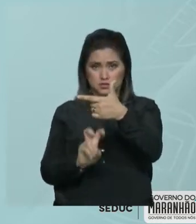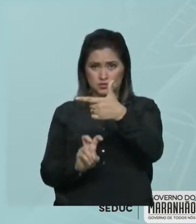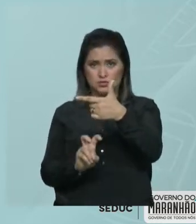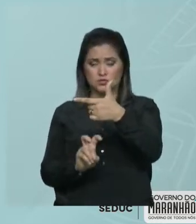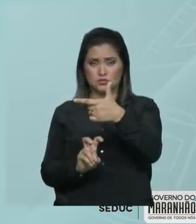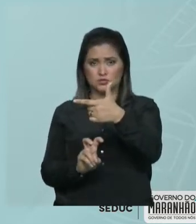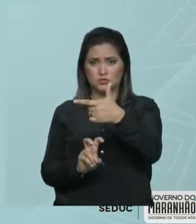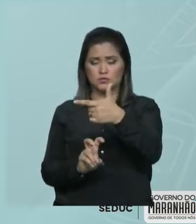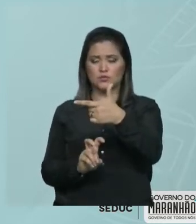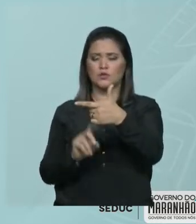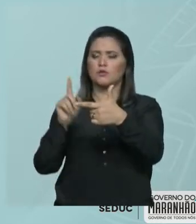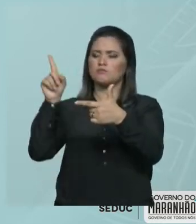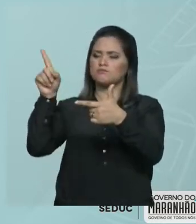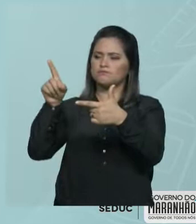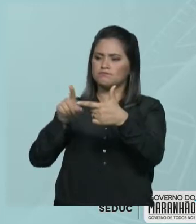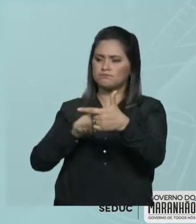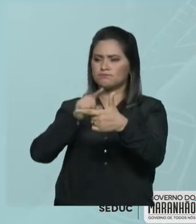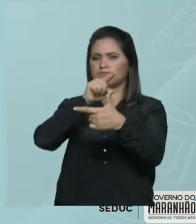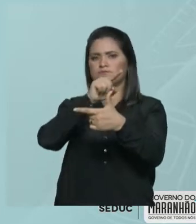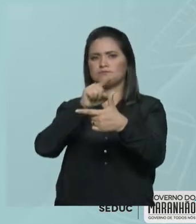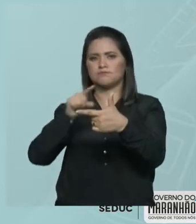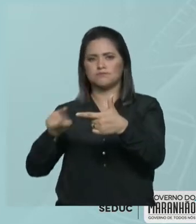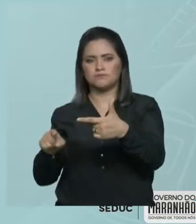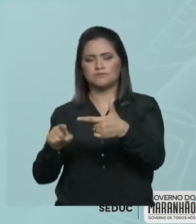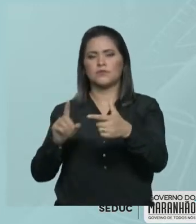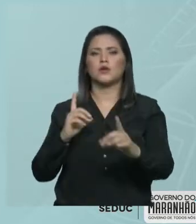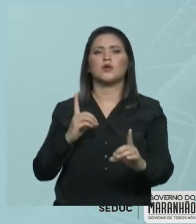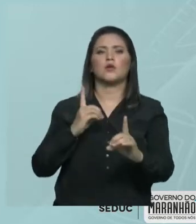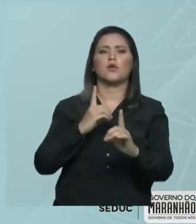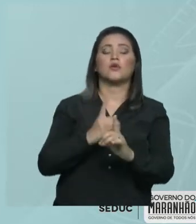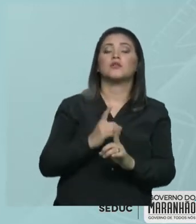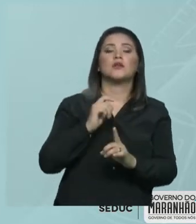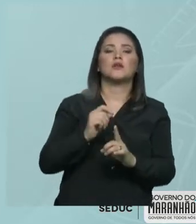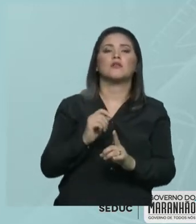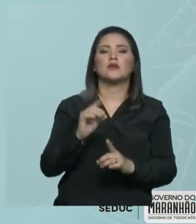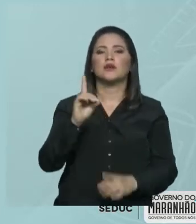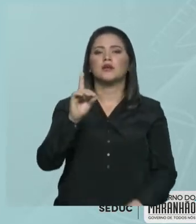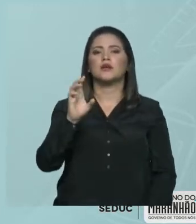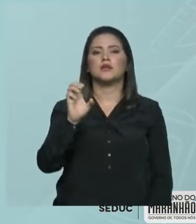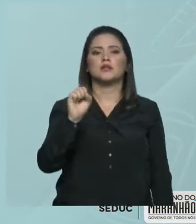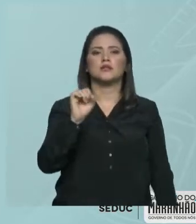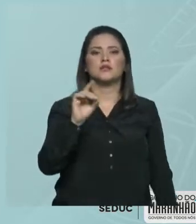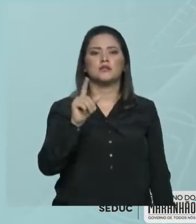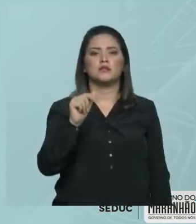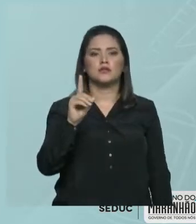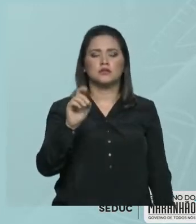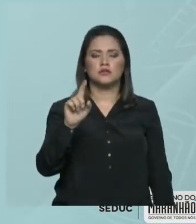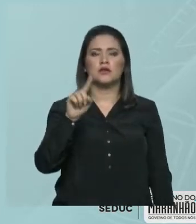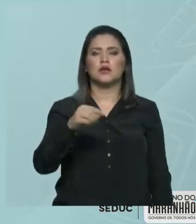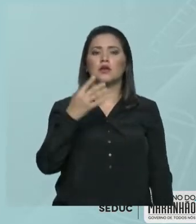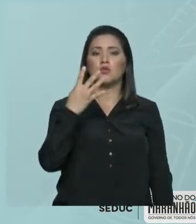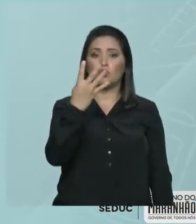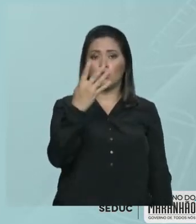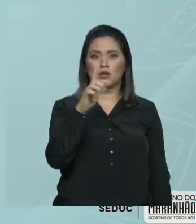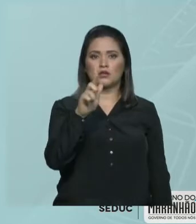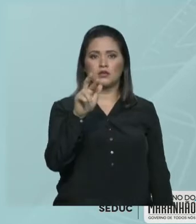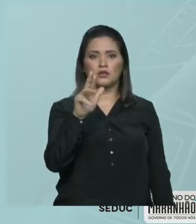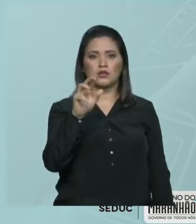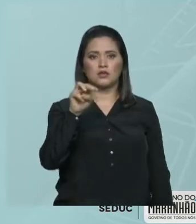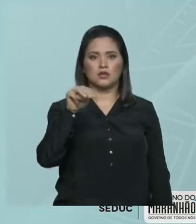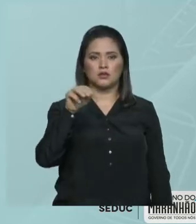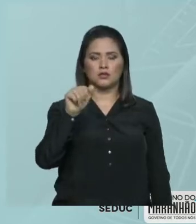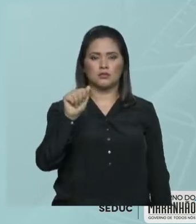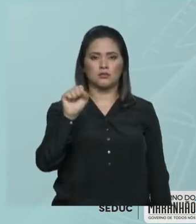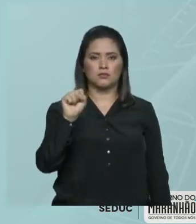litros. Fazendo a razão 20 por 5, nós vamos achar que a densidade é de 4 gramas por litro. Ou seja,